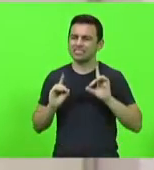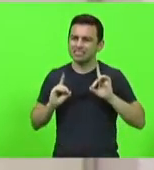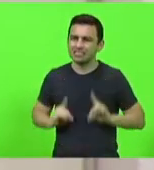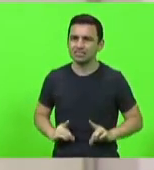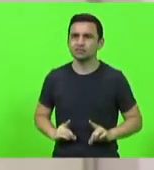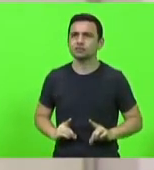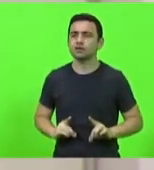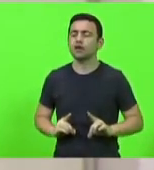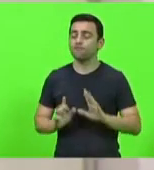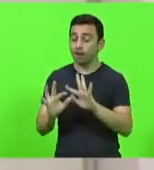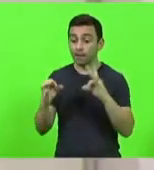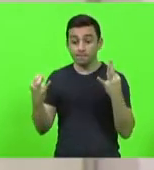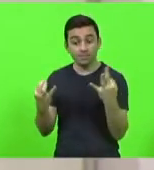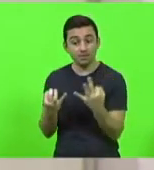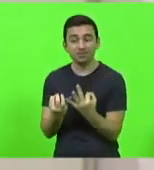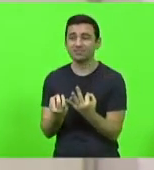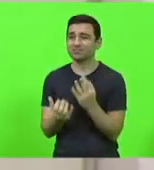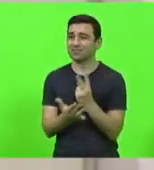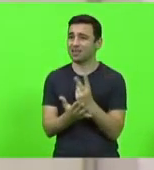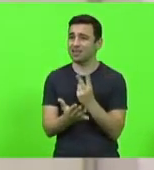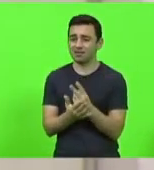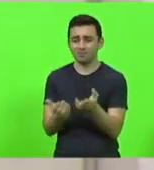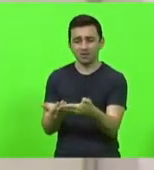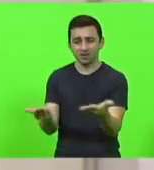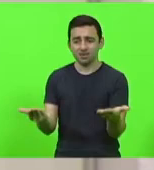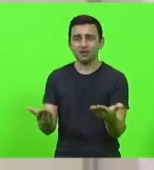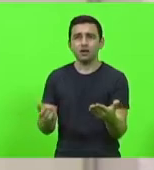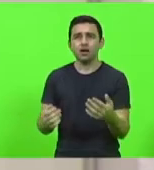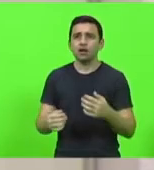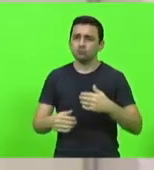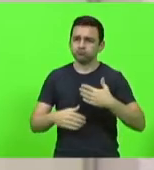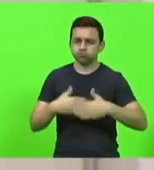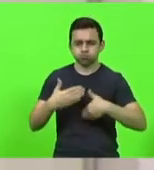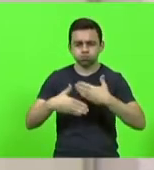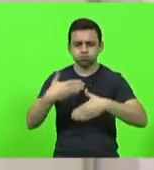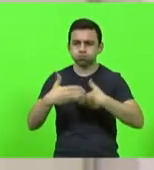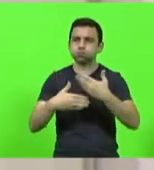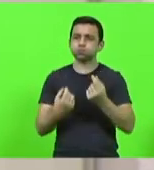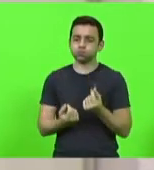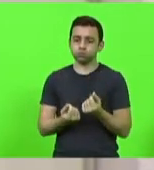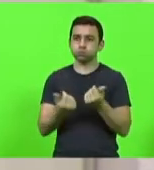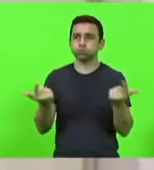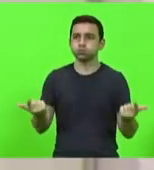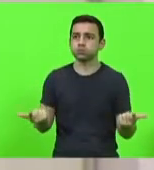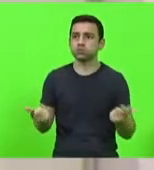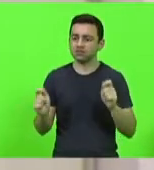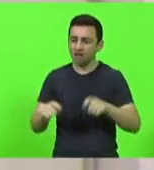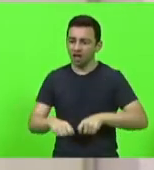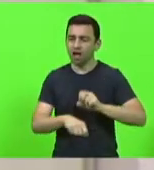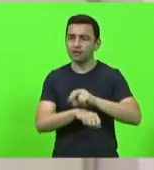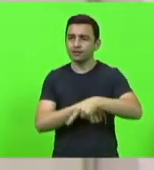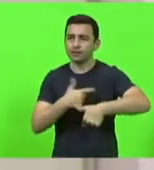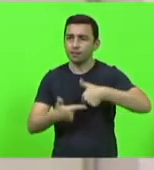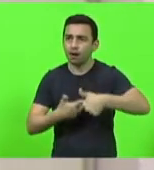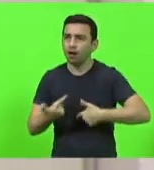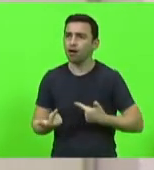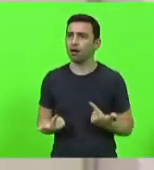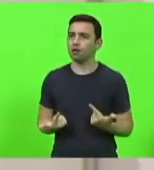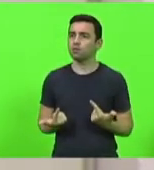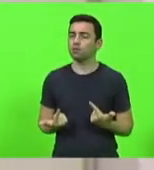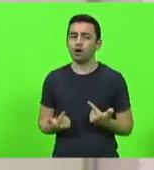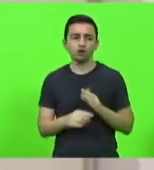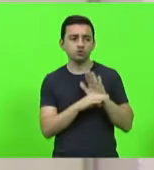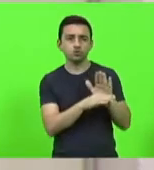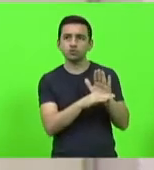um trabalho familiar, muitas vezes, e que gera riqueza, gera emprego, gera oportunidades de trabalho